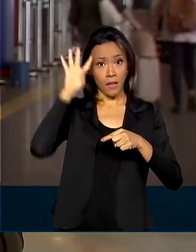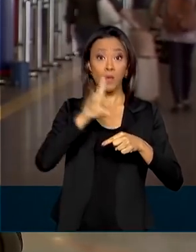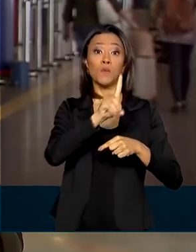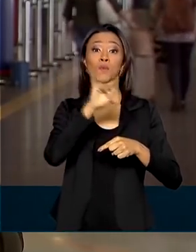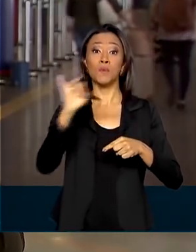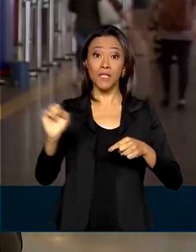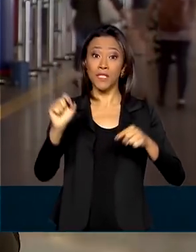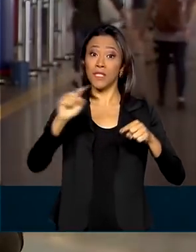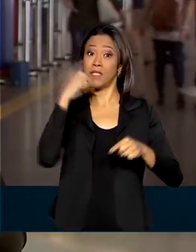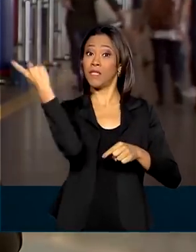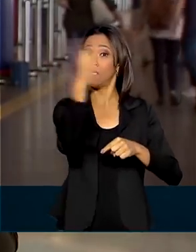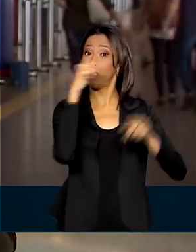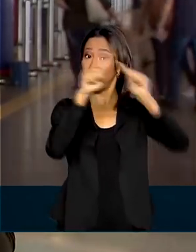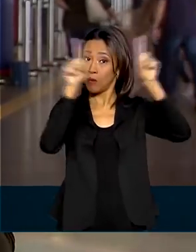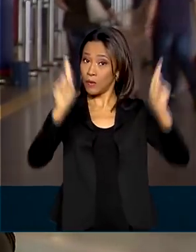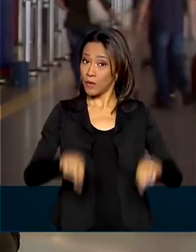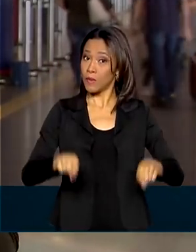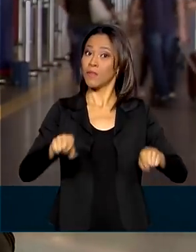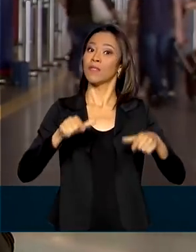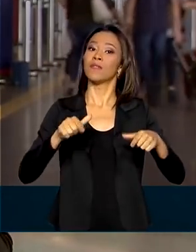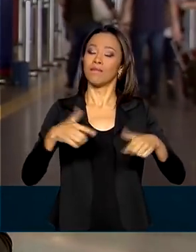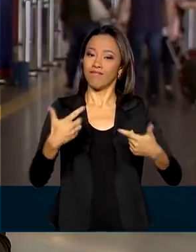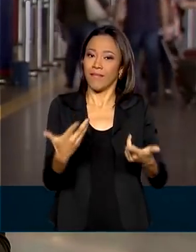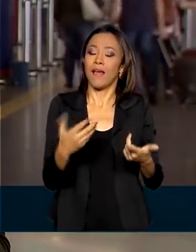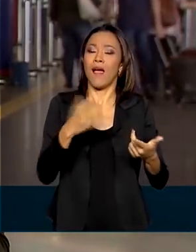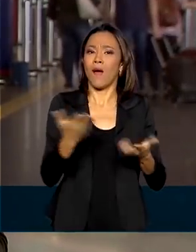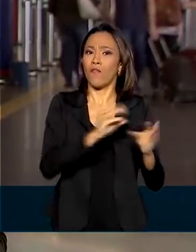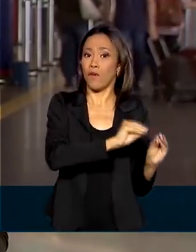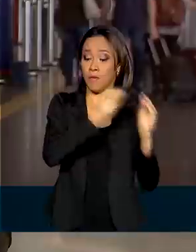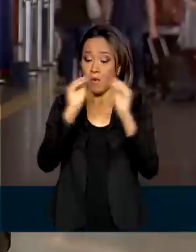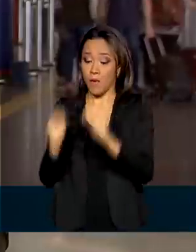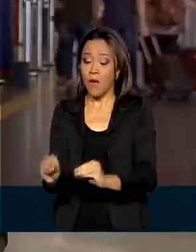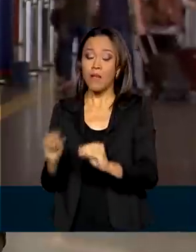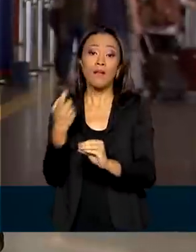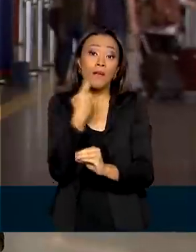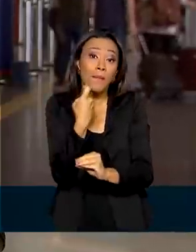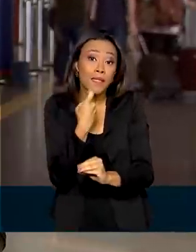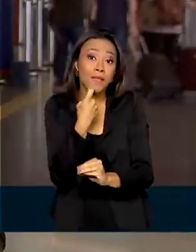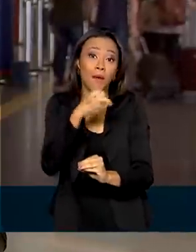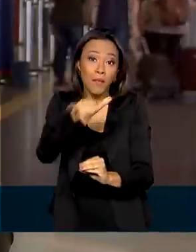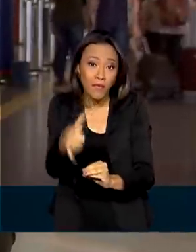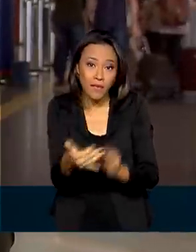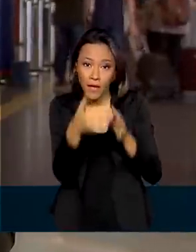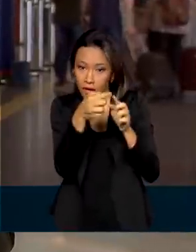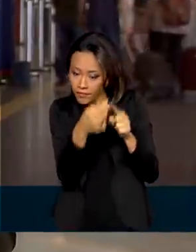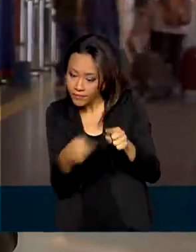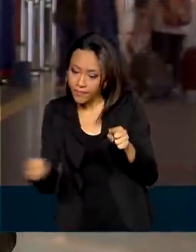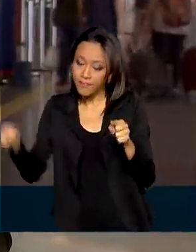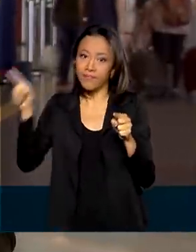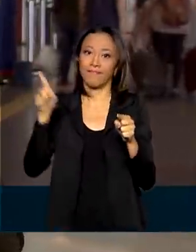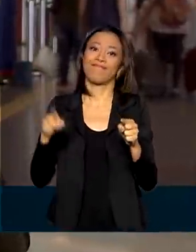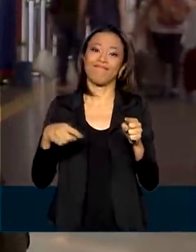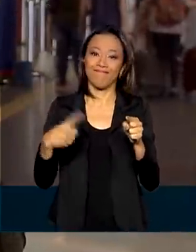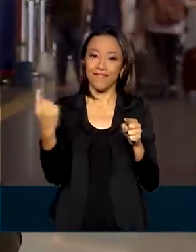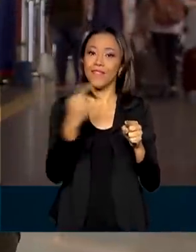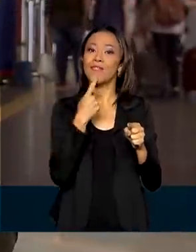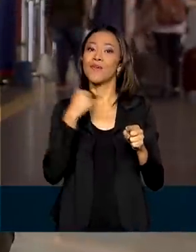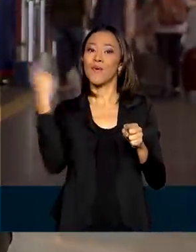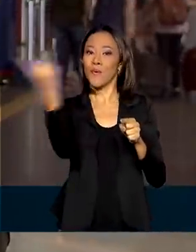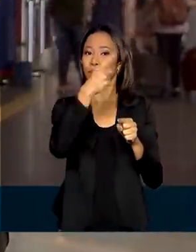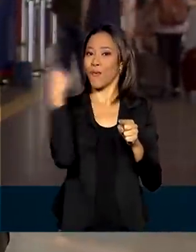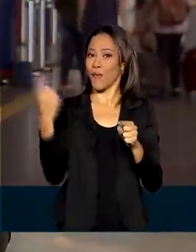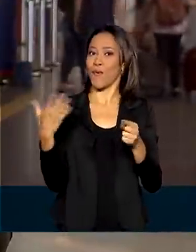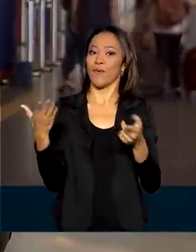para muita gente o feriado já começou e segue até a próxima segunda-feira. E a expectativa, Manuela, é que nos aeroportos de todo o país,